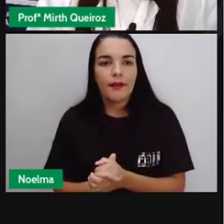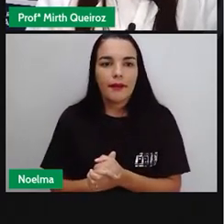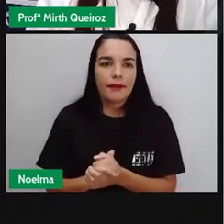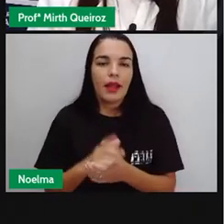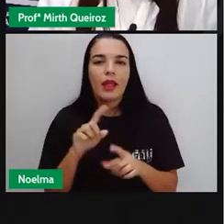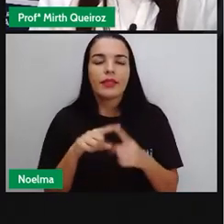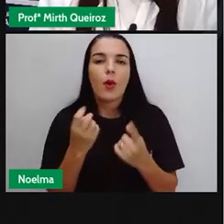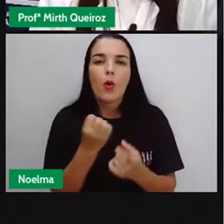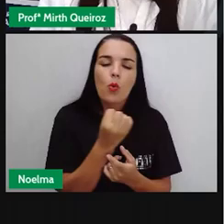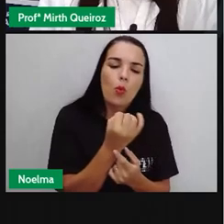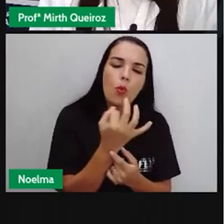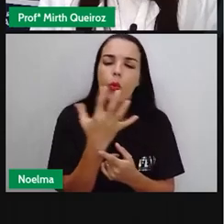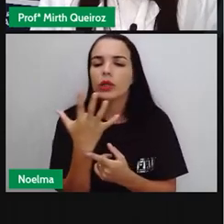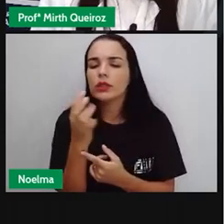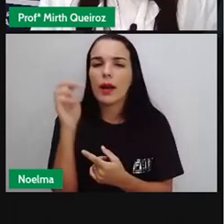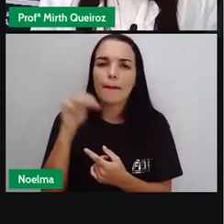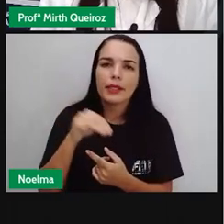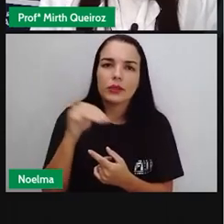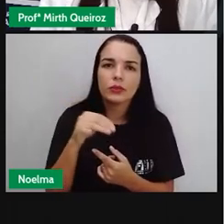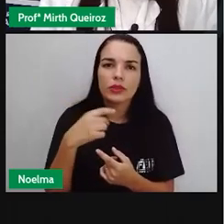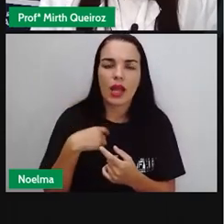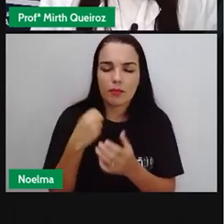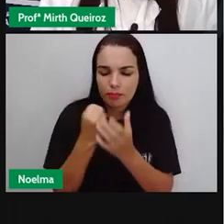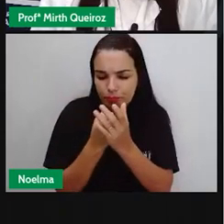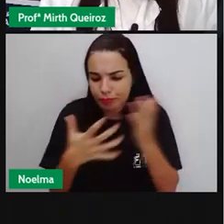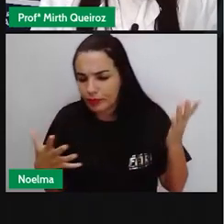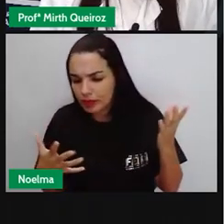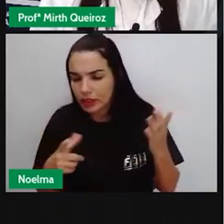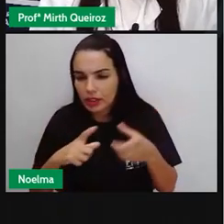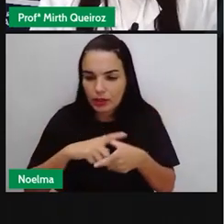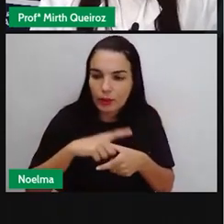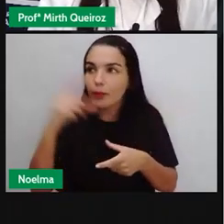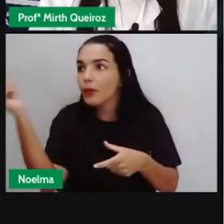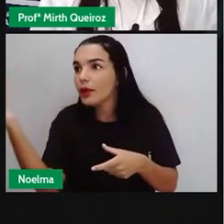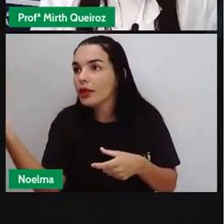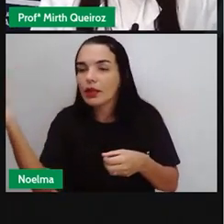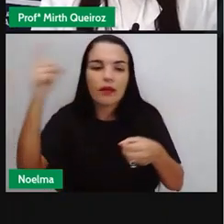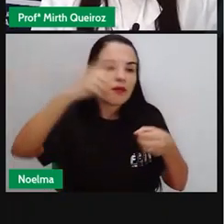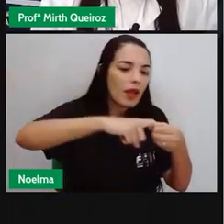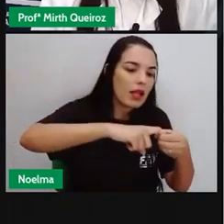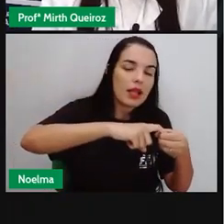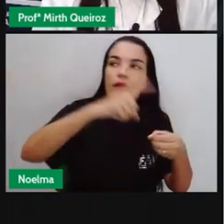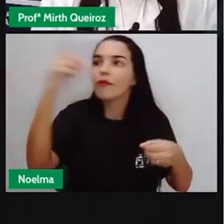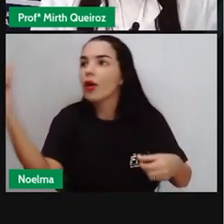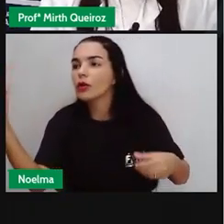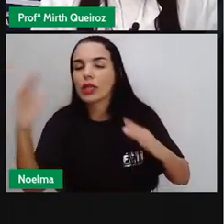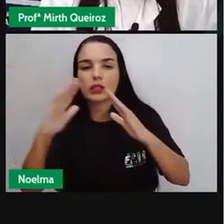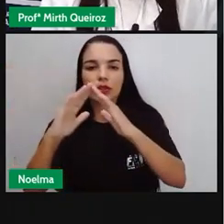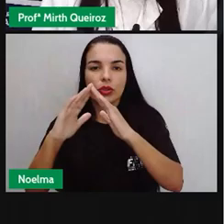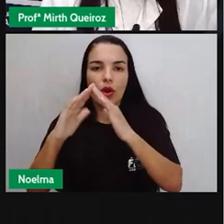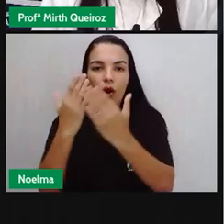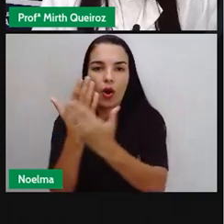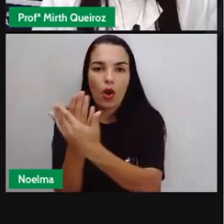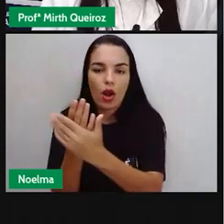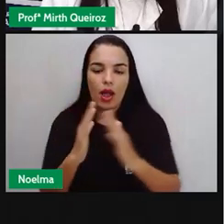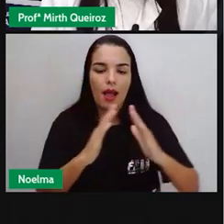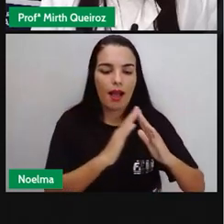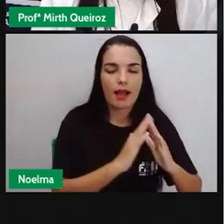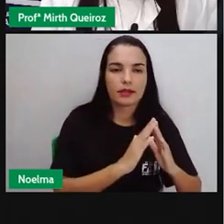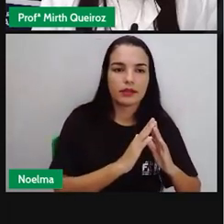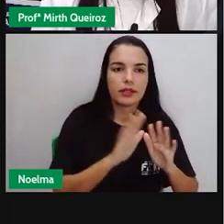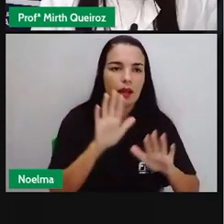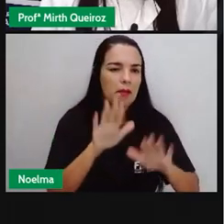Quantos minutos Eu gasto pra escola? Se Ir e voltar da escola Se eu gasto aí Duas horas